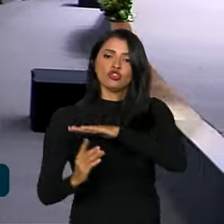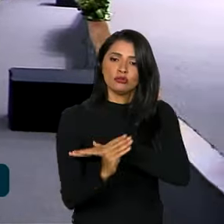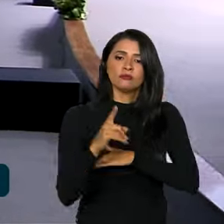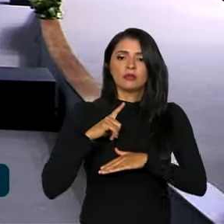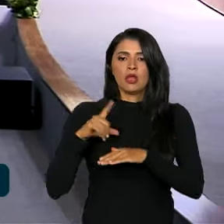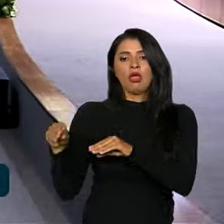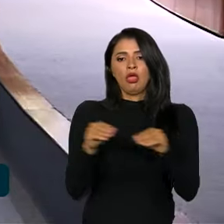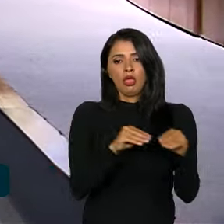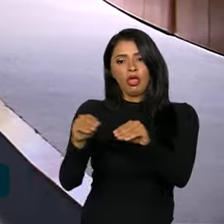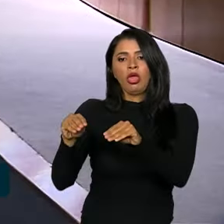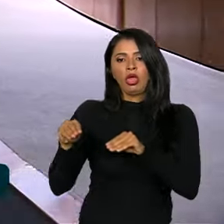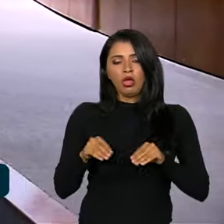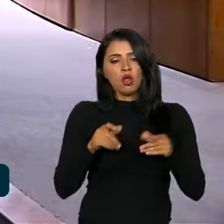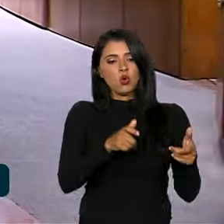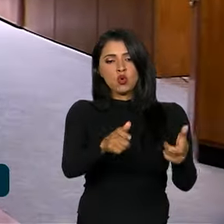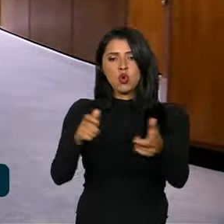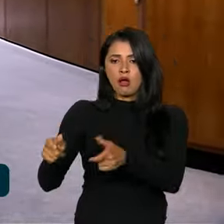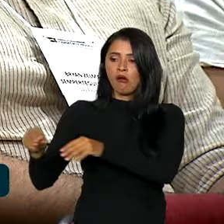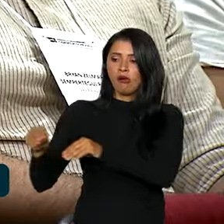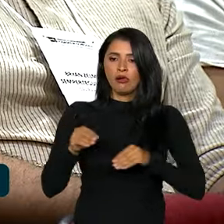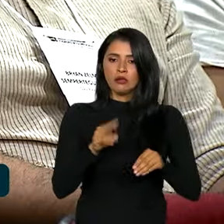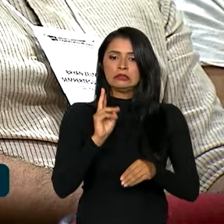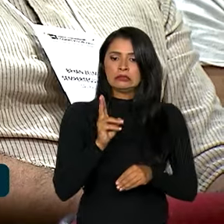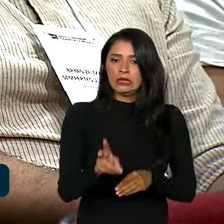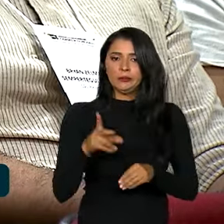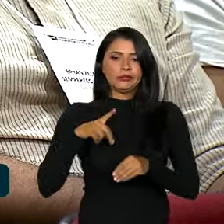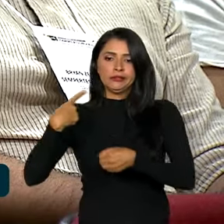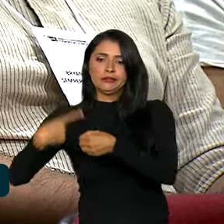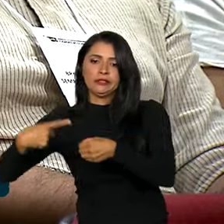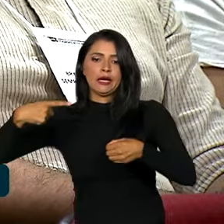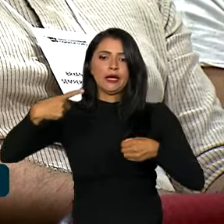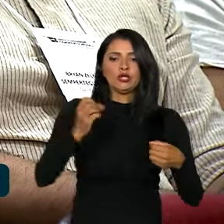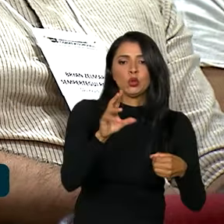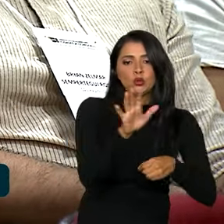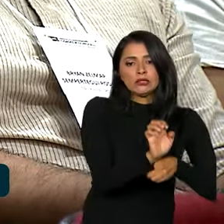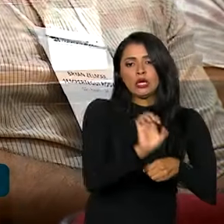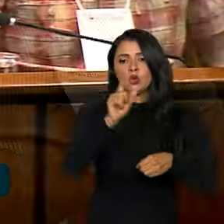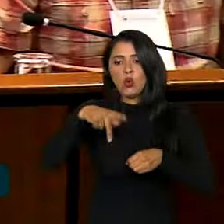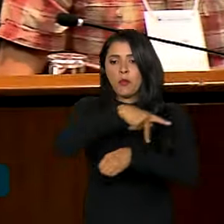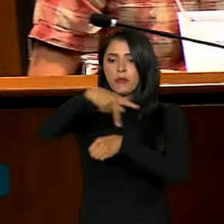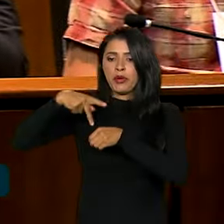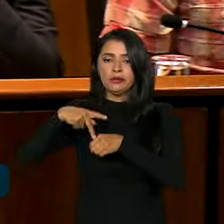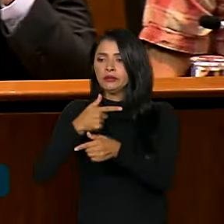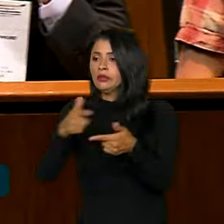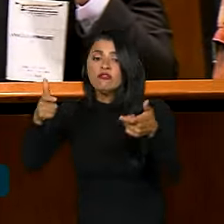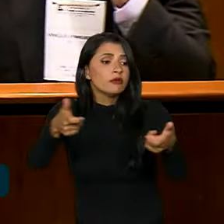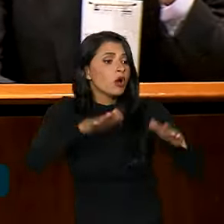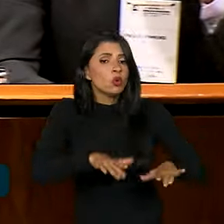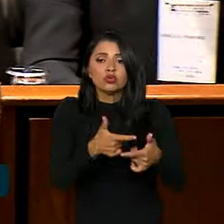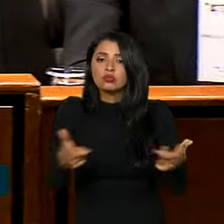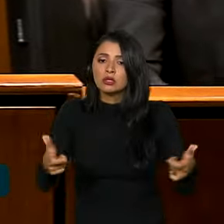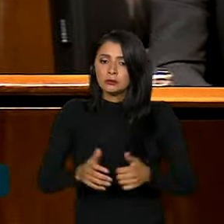São pessoas que mudam de um local para outro, seja de cidade ou estado ou país, sem ter onde ficar.